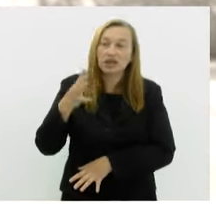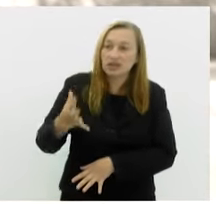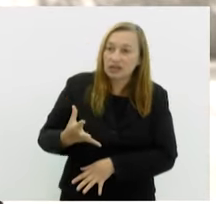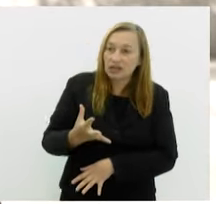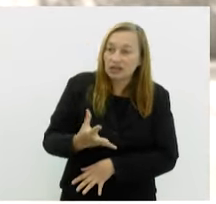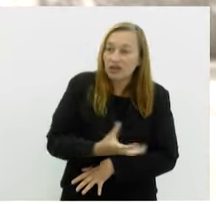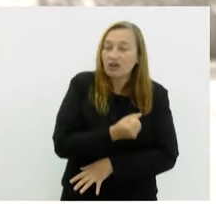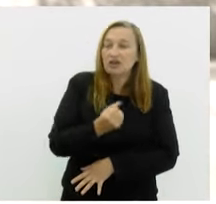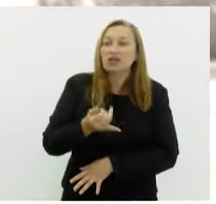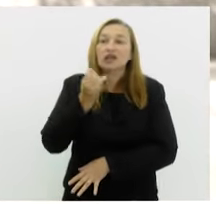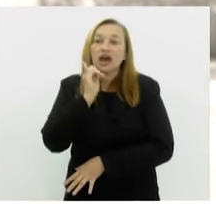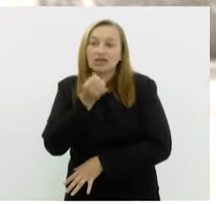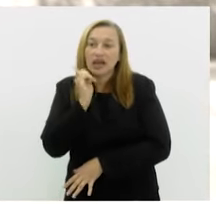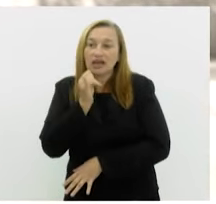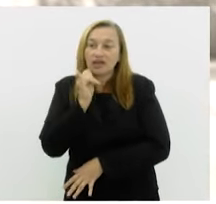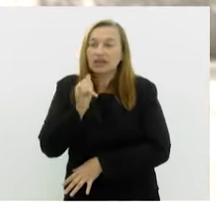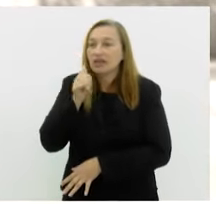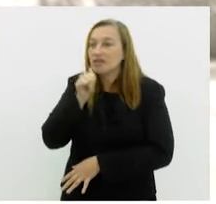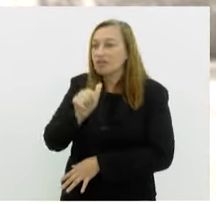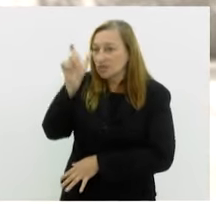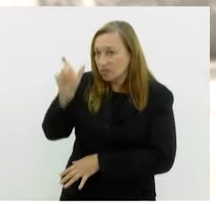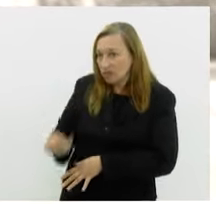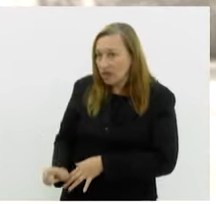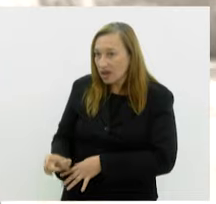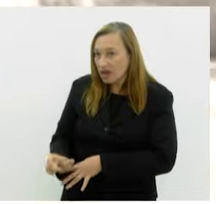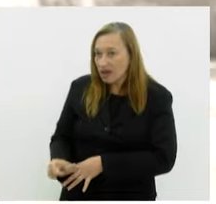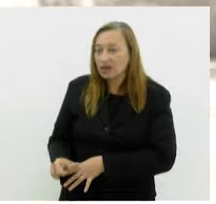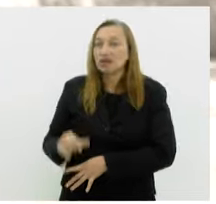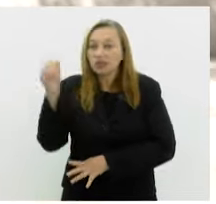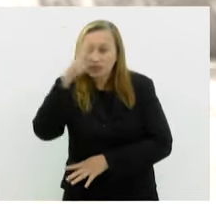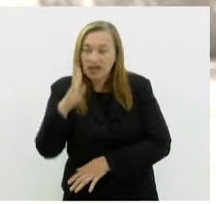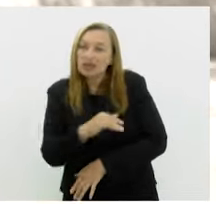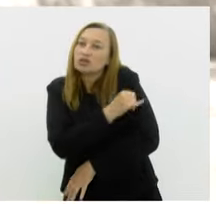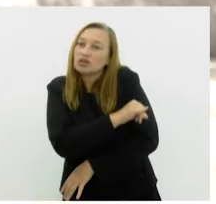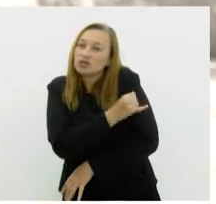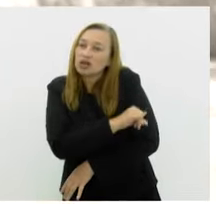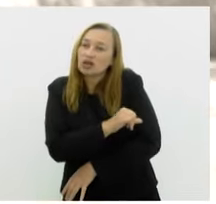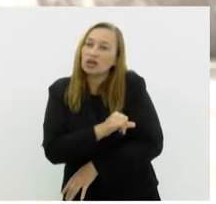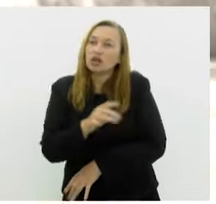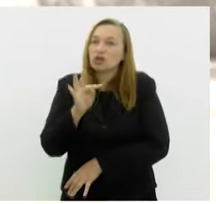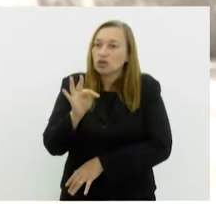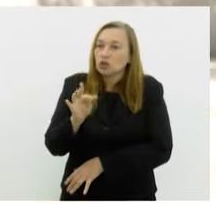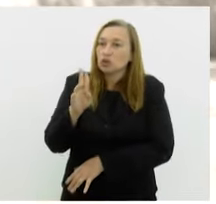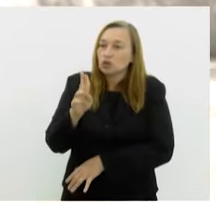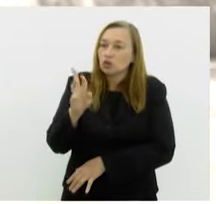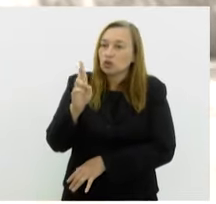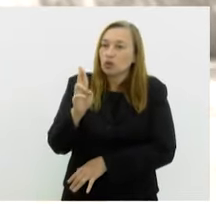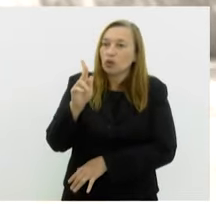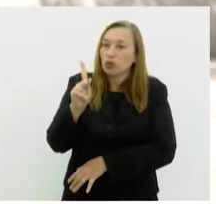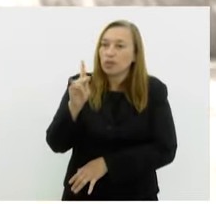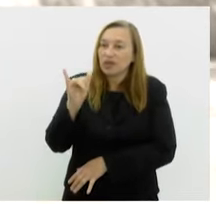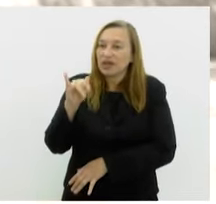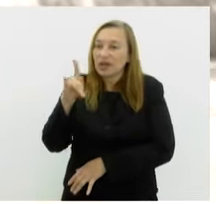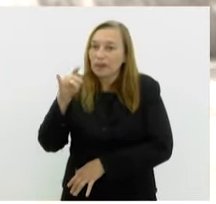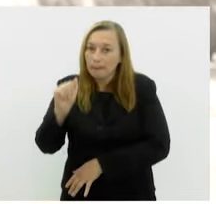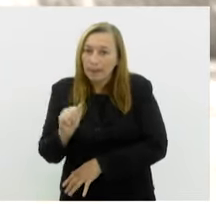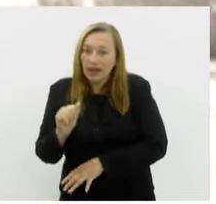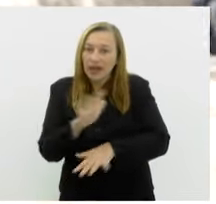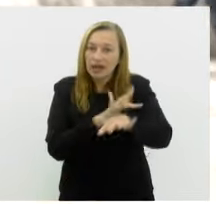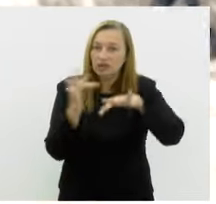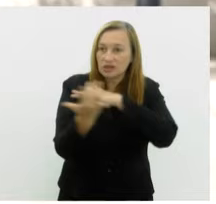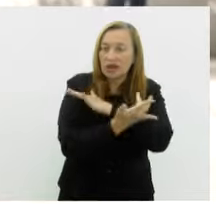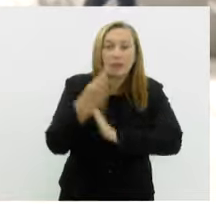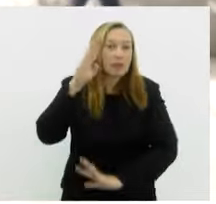narrativas femininas no Rio de Janeiro e no Brasil. E através da Turpinambá, que são as nossas redes sociais principais,